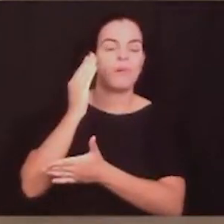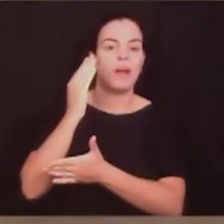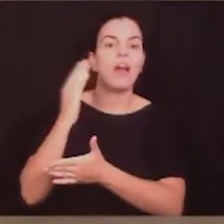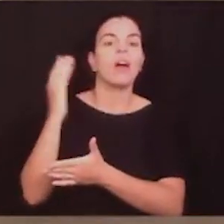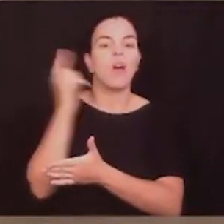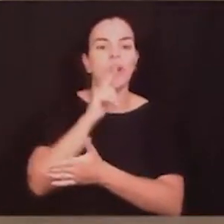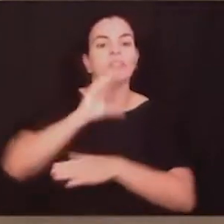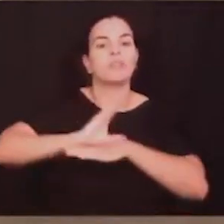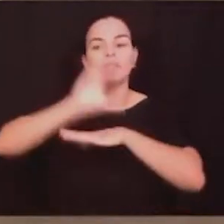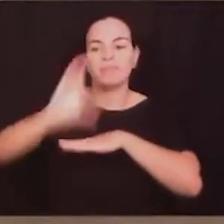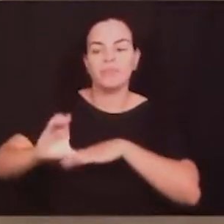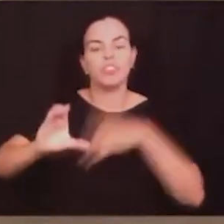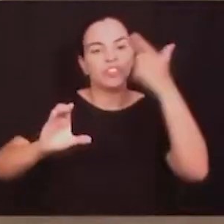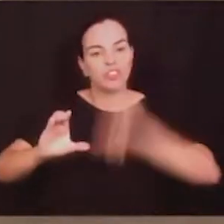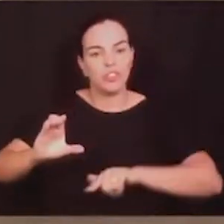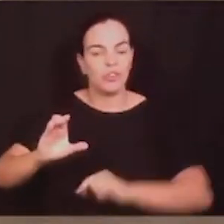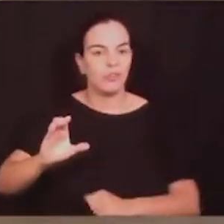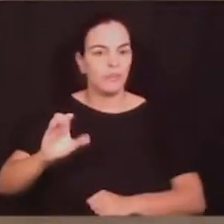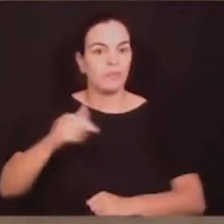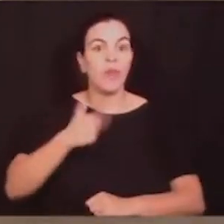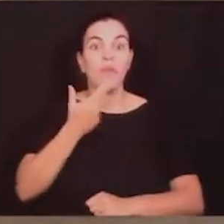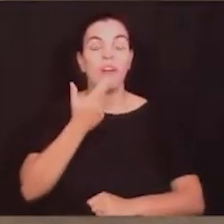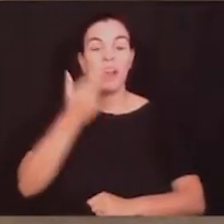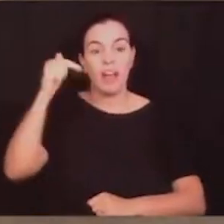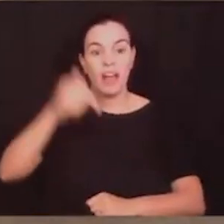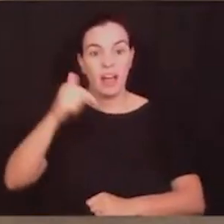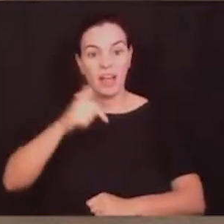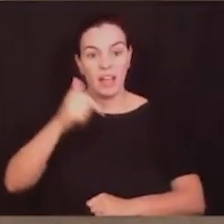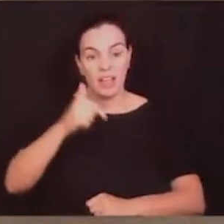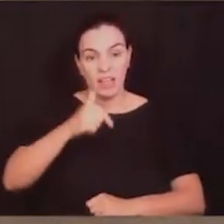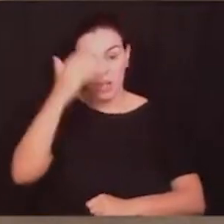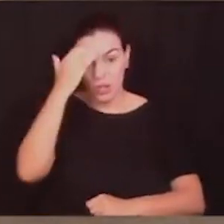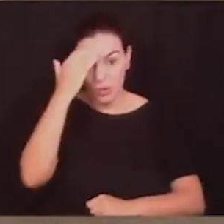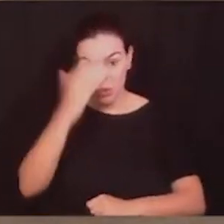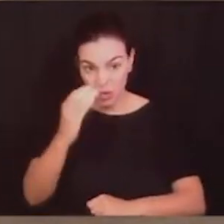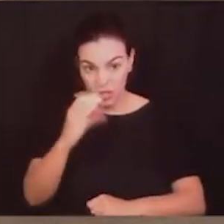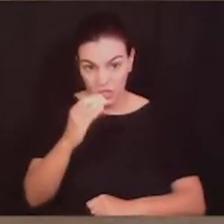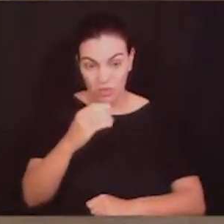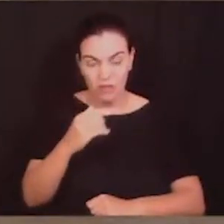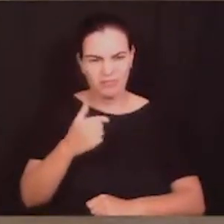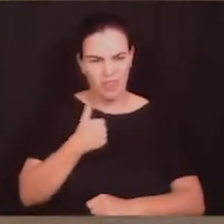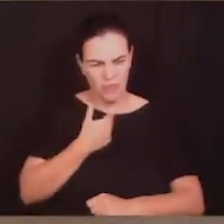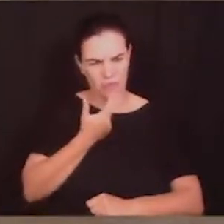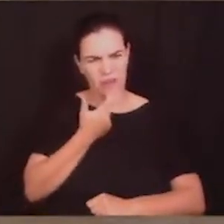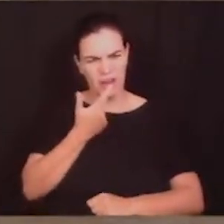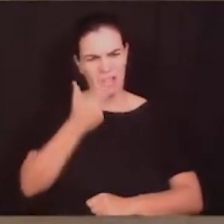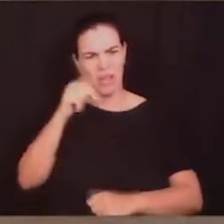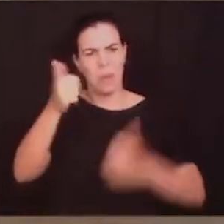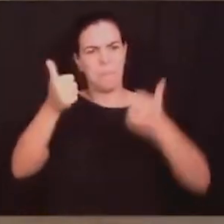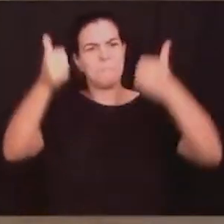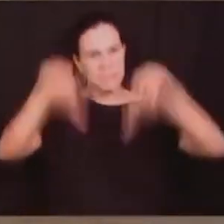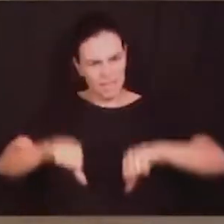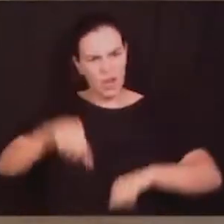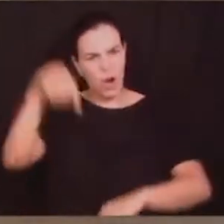eu disse que o transporte de Curitiba é o pior do Brasil. Isso eu vou investigar de novo, depois, na filmagem dessa casa,